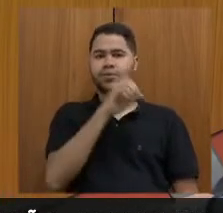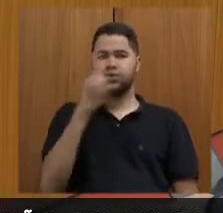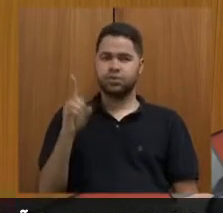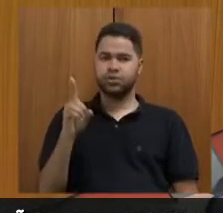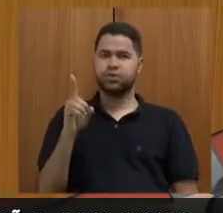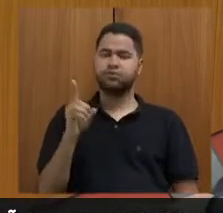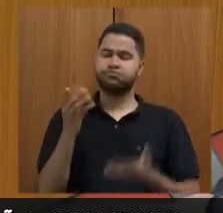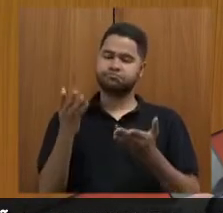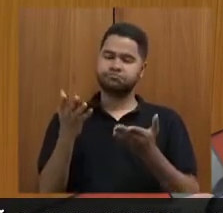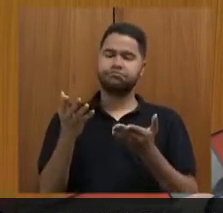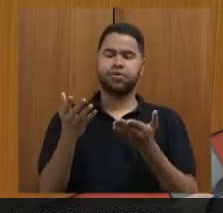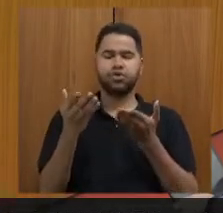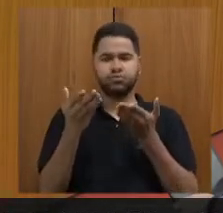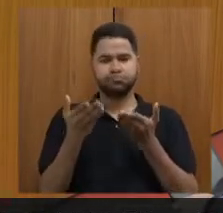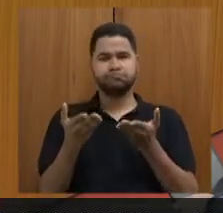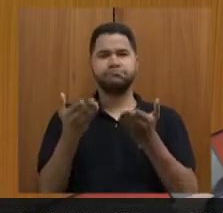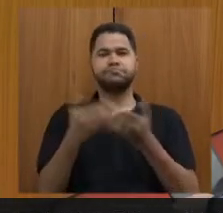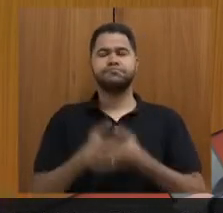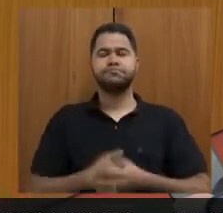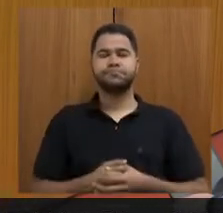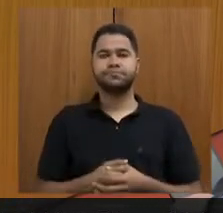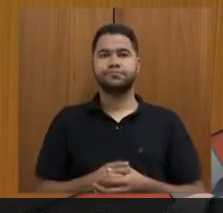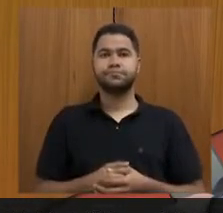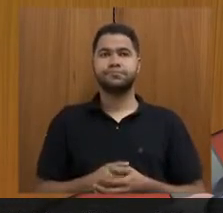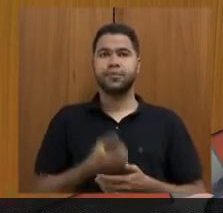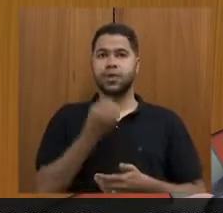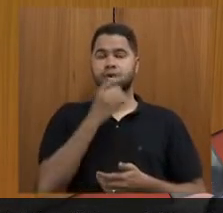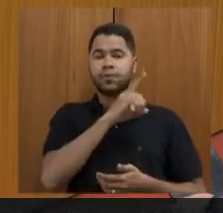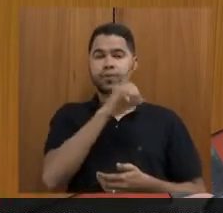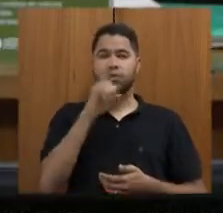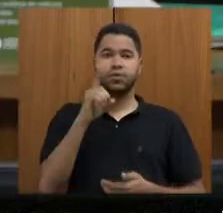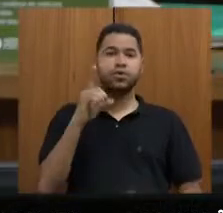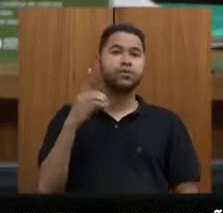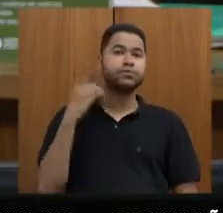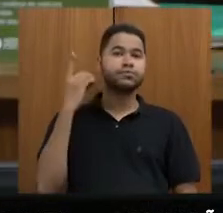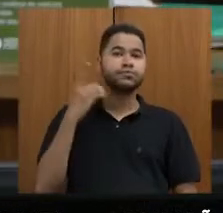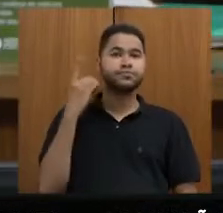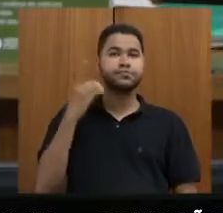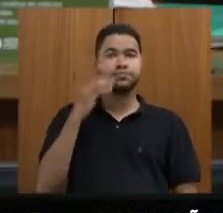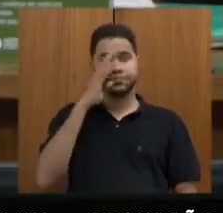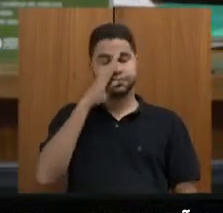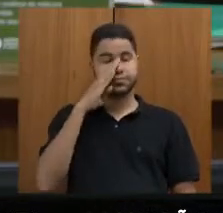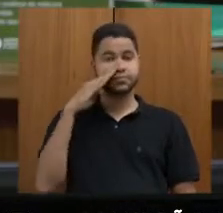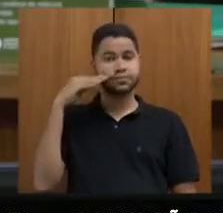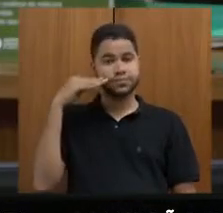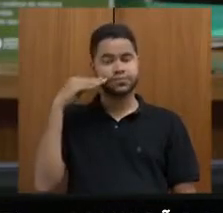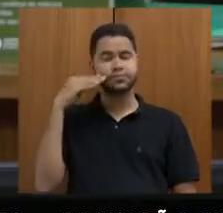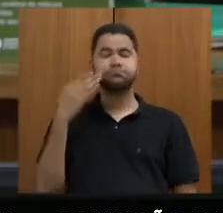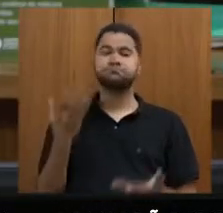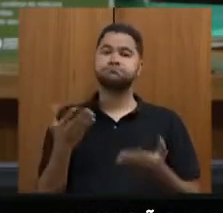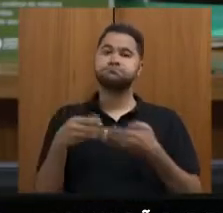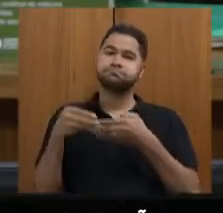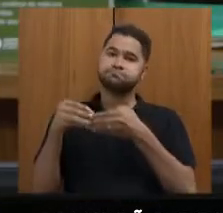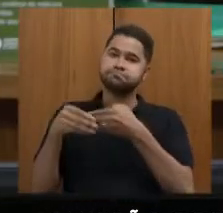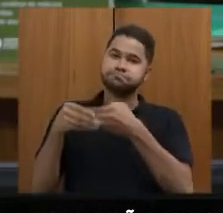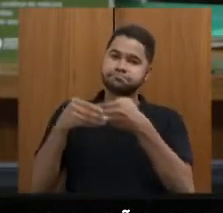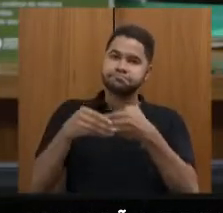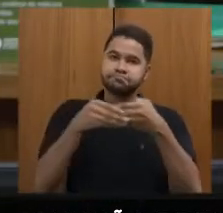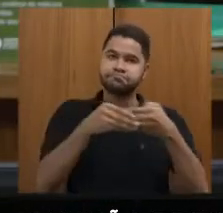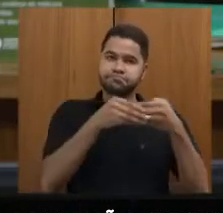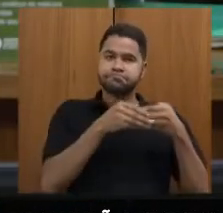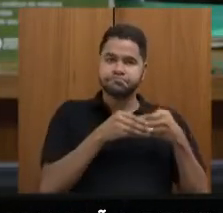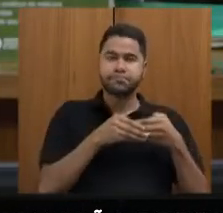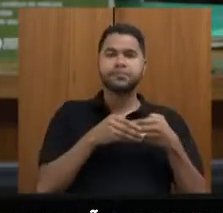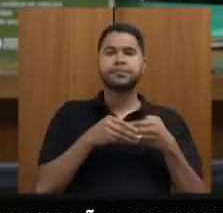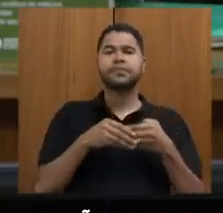palavra para as suas considerações. Bom dia, deputada Beatriz. Saúdo aos deputados Guilherme da